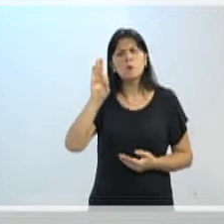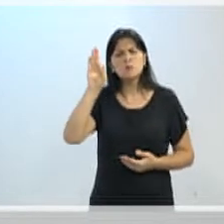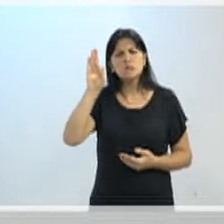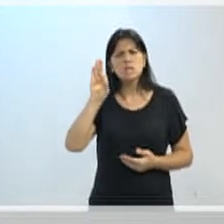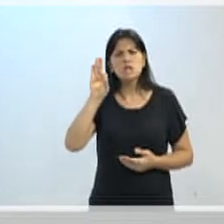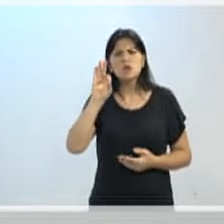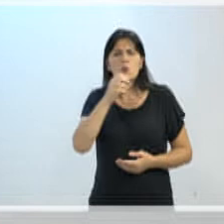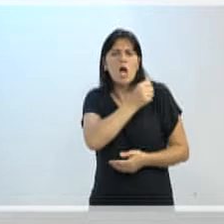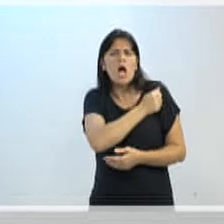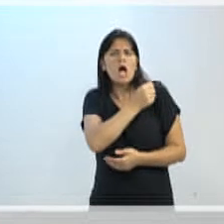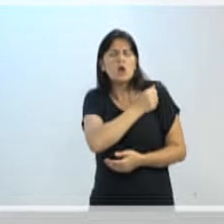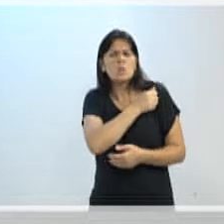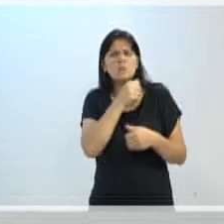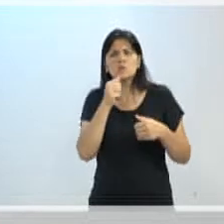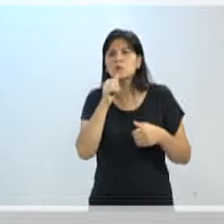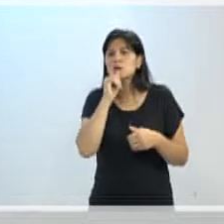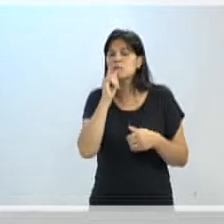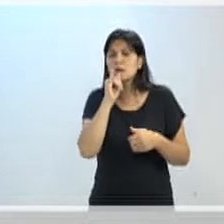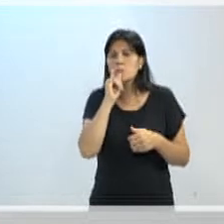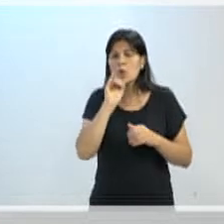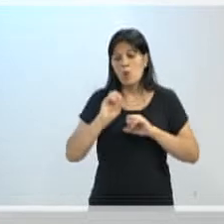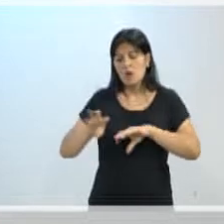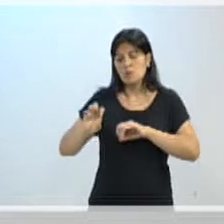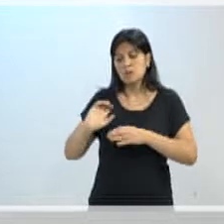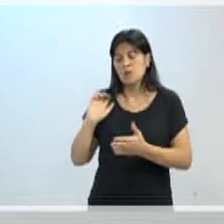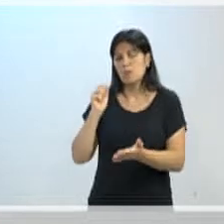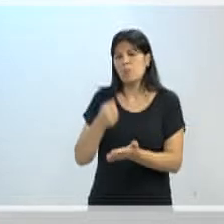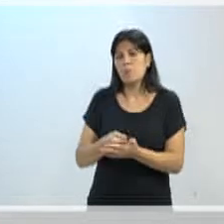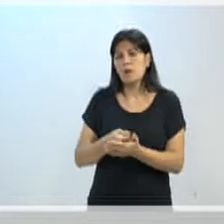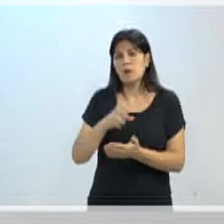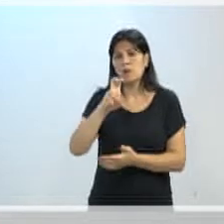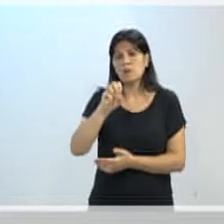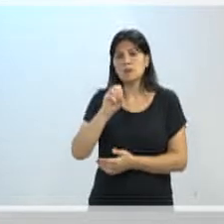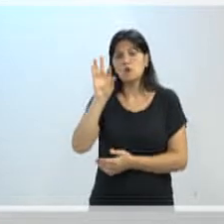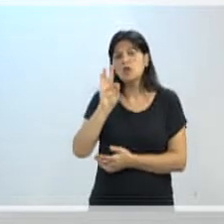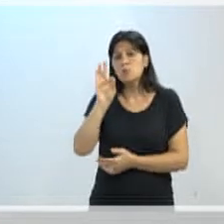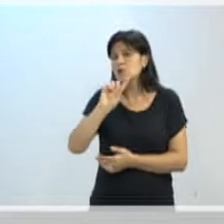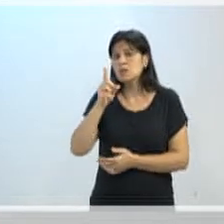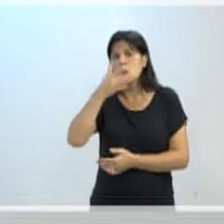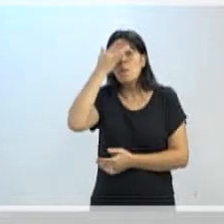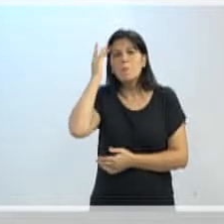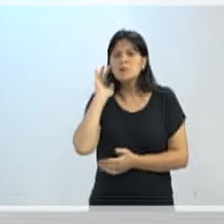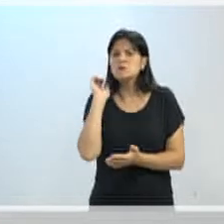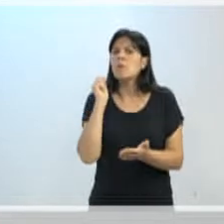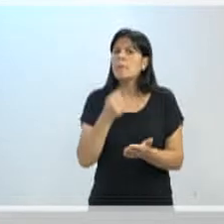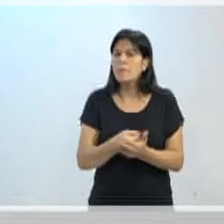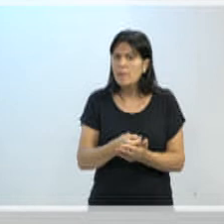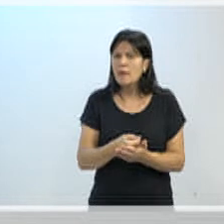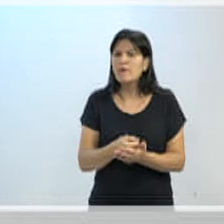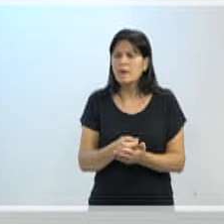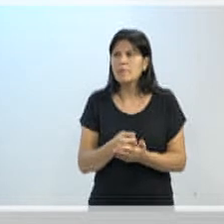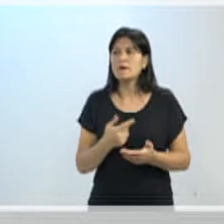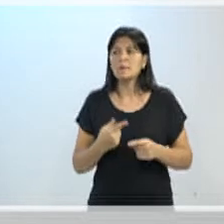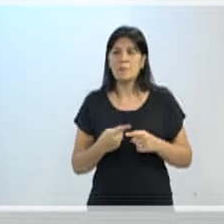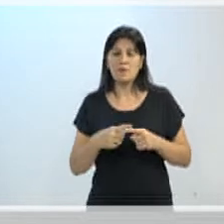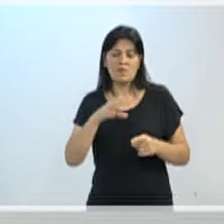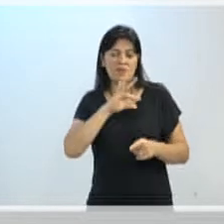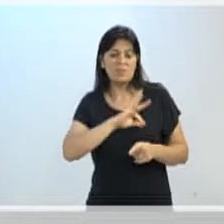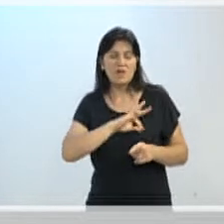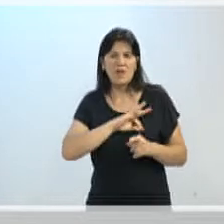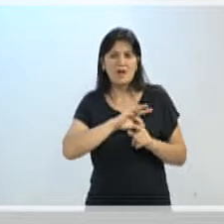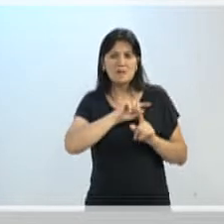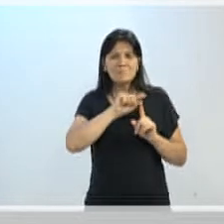verba da educação? Ao invés da empregada e do empregado que trabalha ali ganhando salário mínimo paga essa